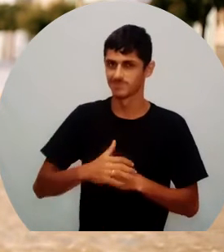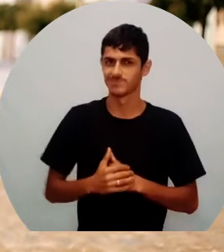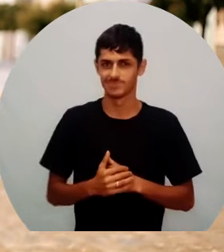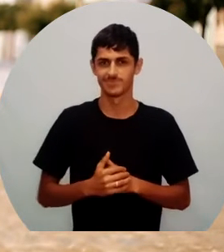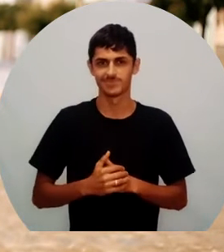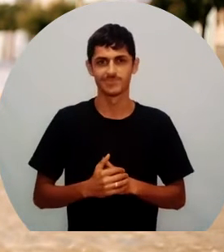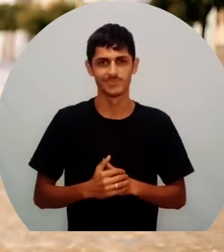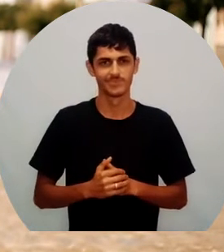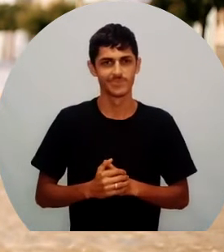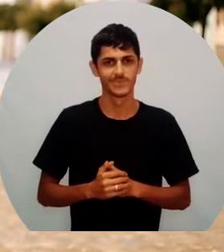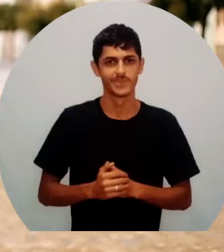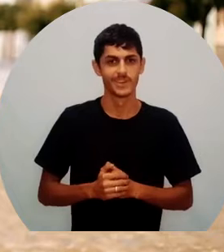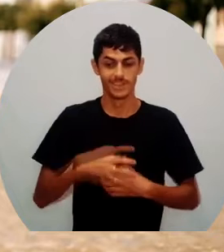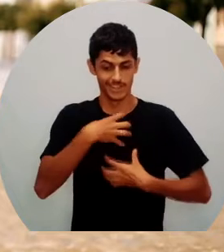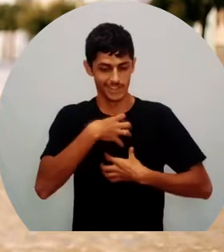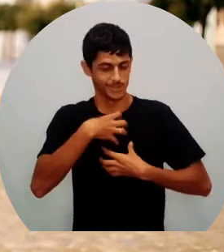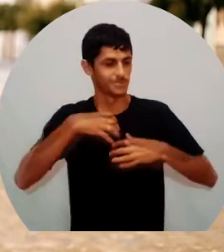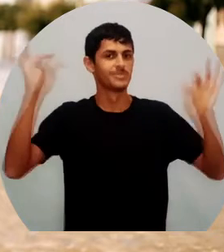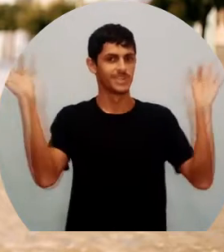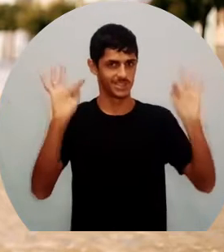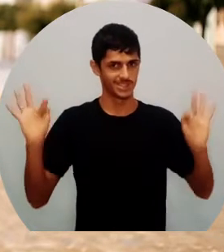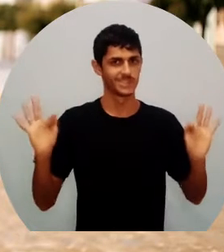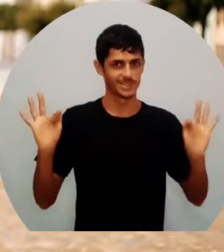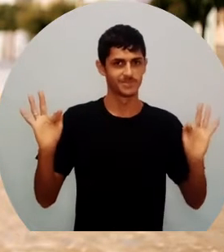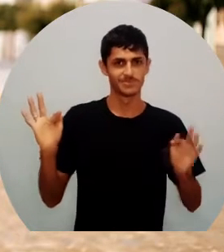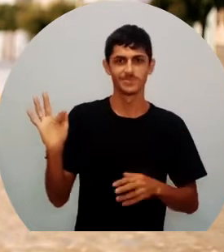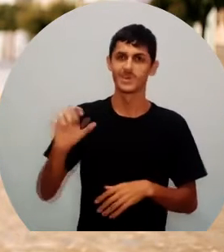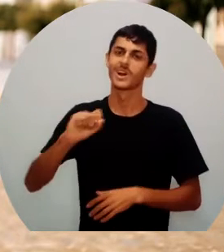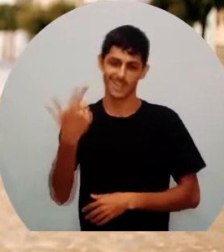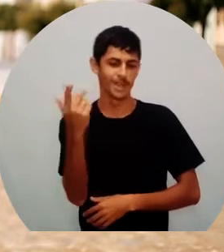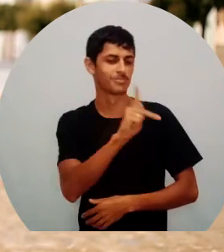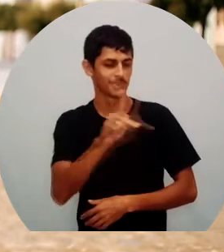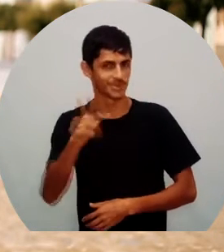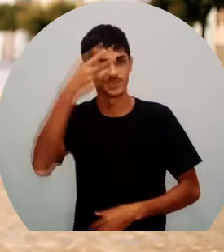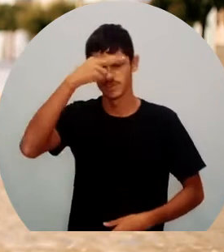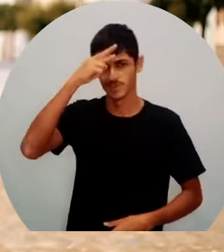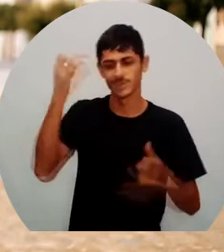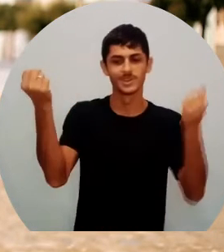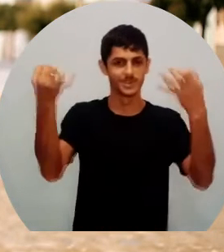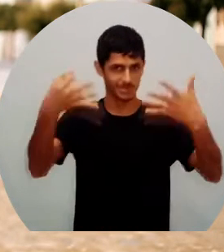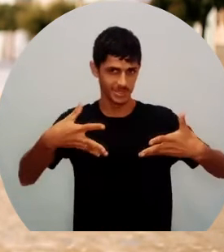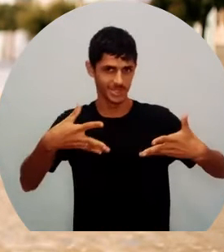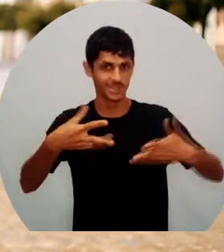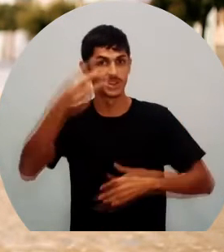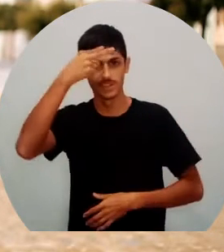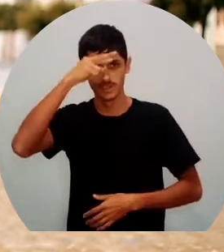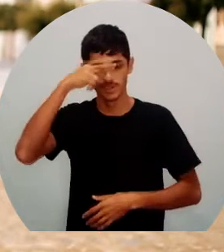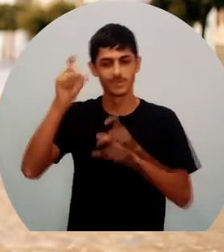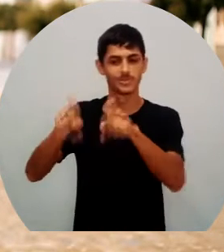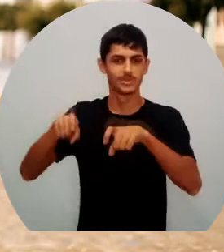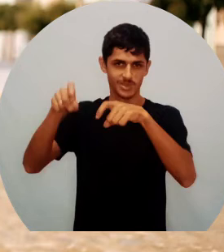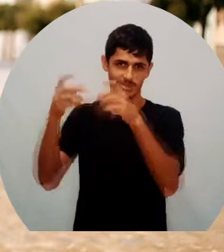né? E é um prazer grande eu, como professor de História, falar da história da minha vila, da minha comunidade.